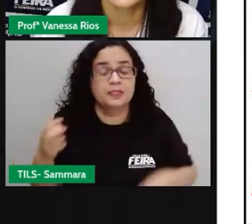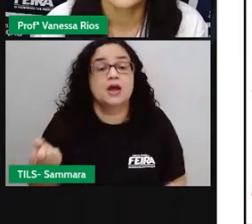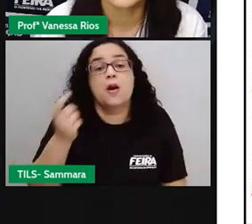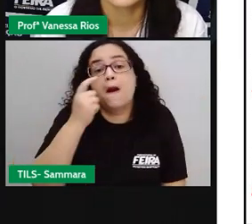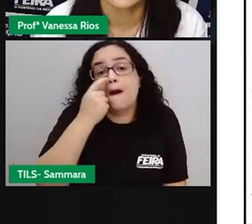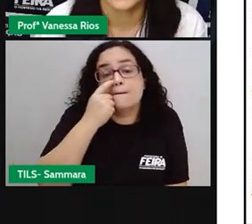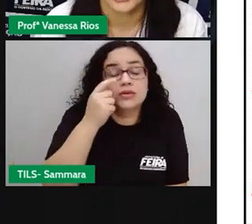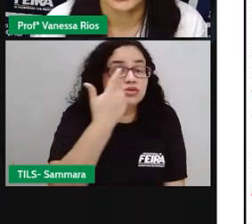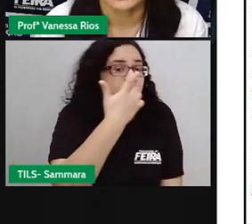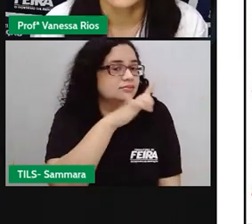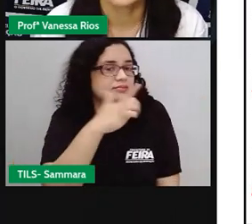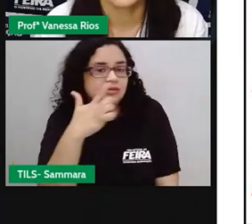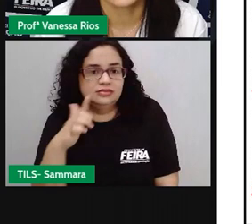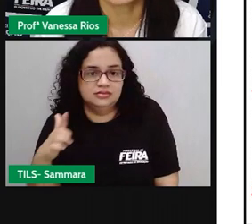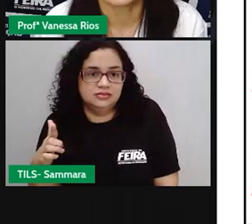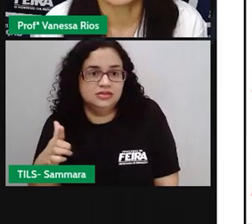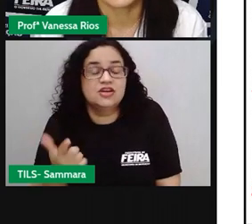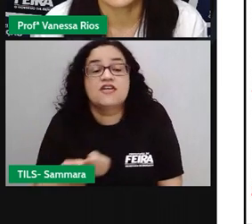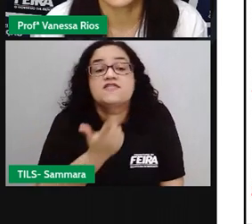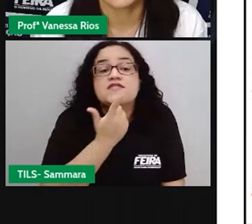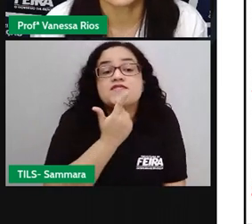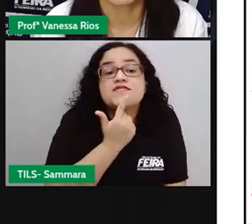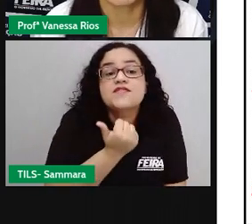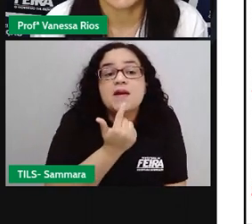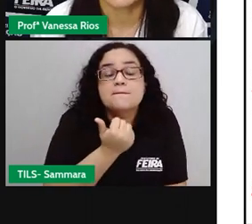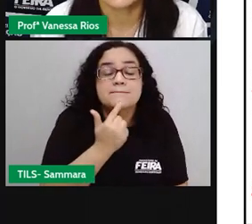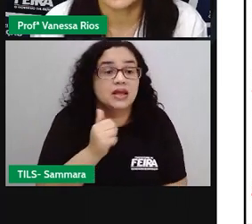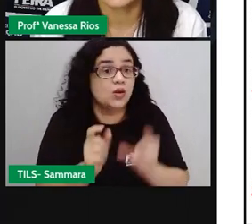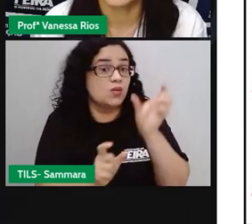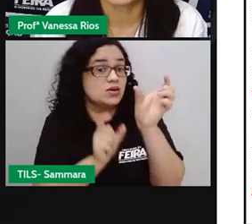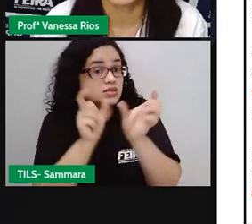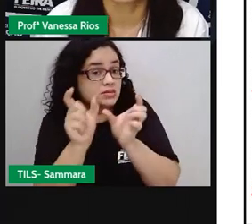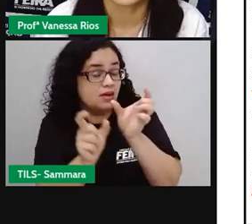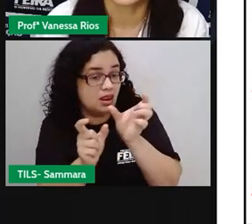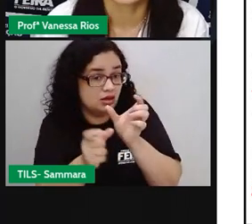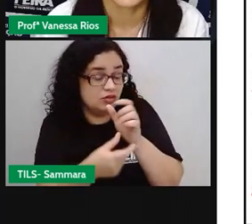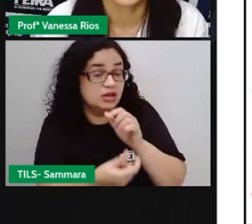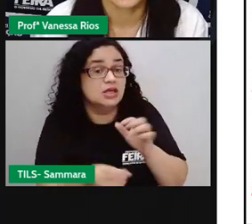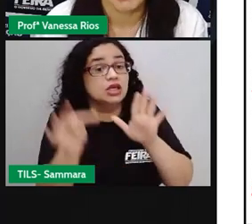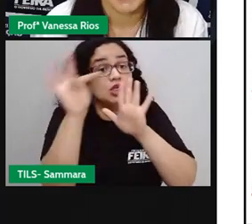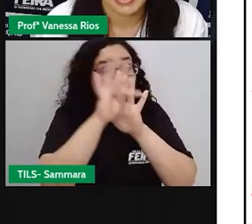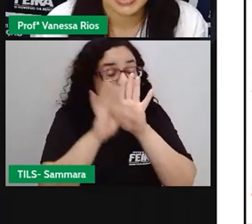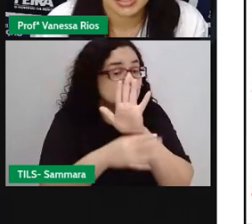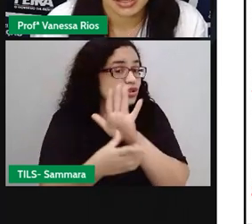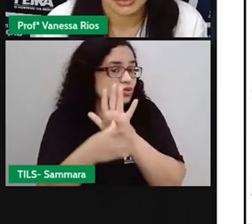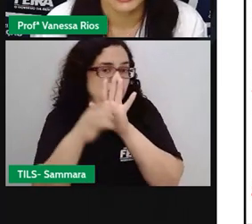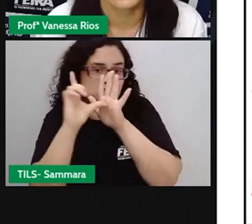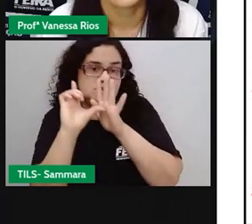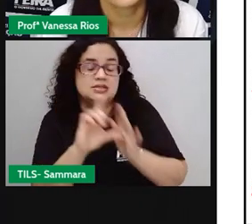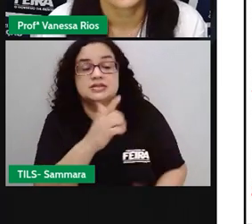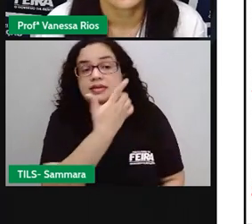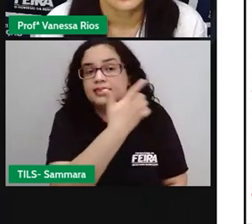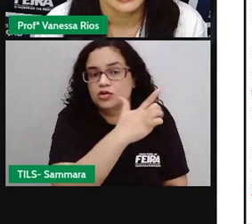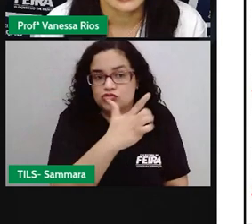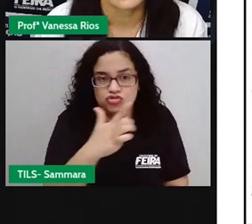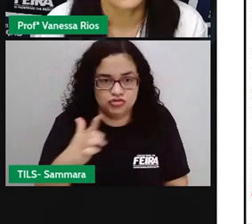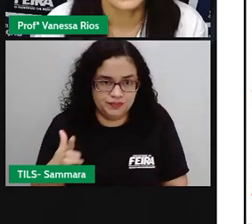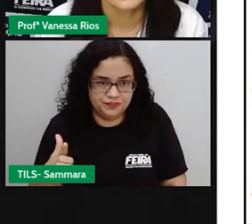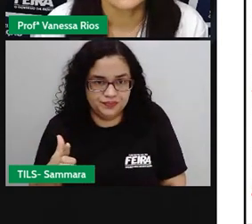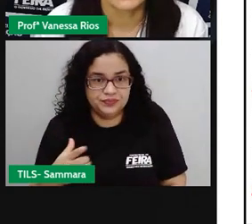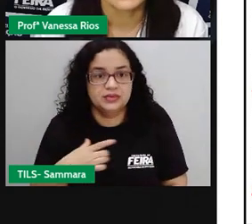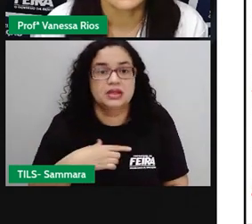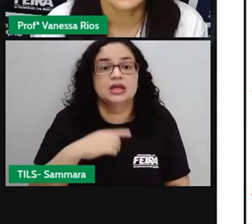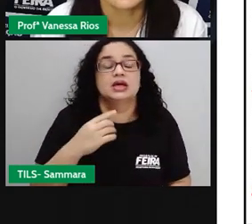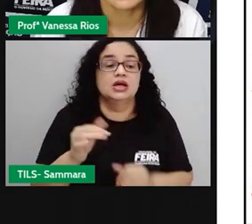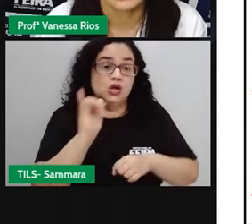Bruxas não existem. De vermelho, aí estão as palavras que no primeiro texto elas não apareceram. A